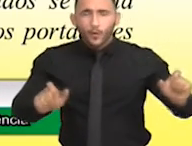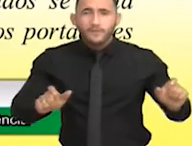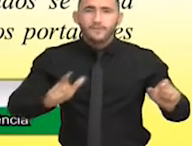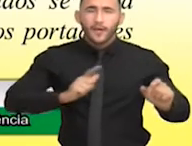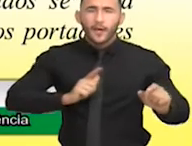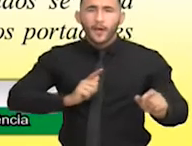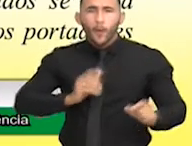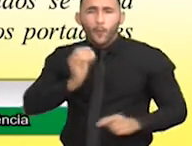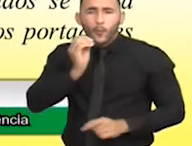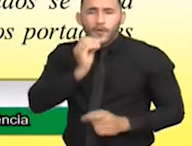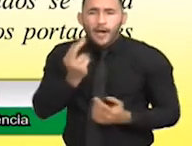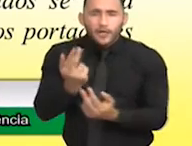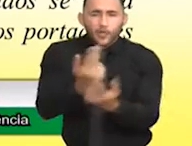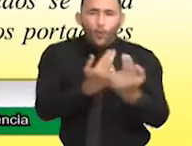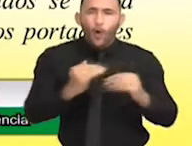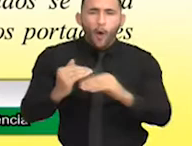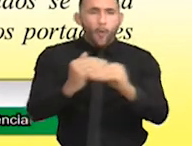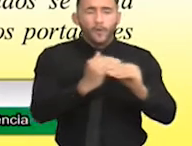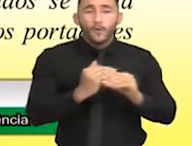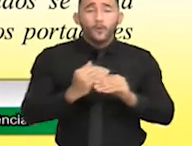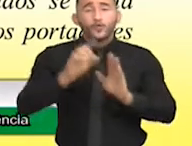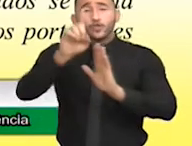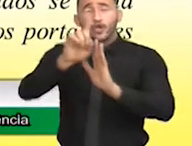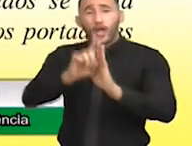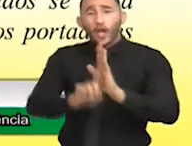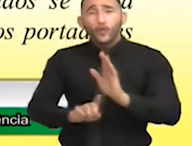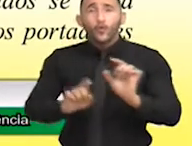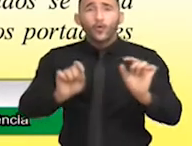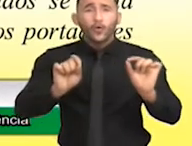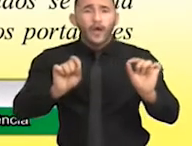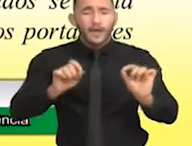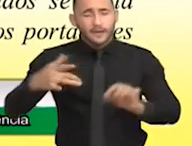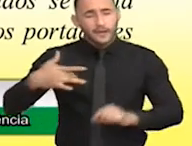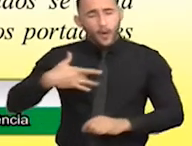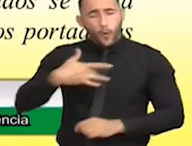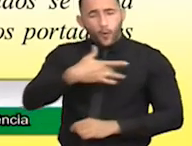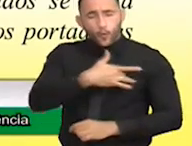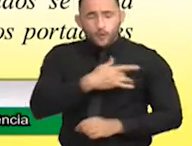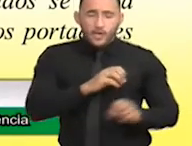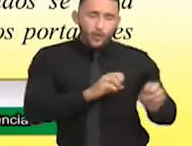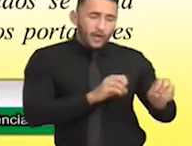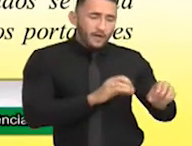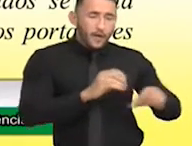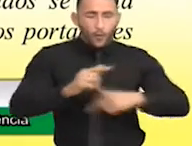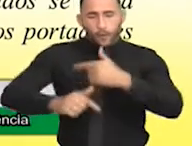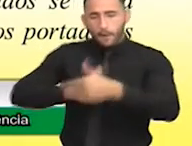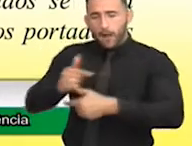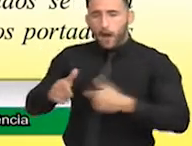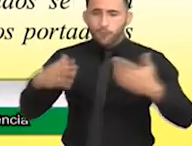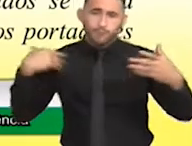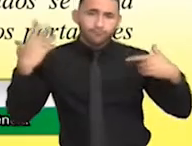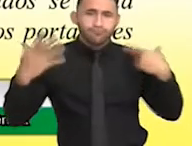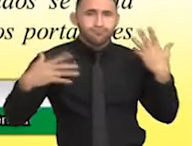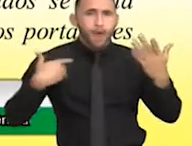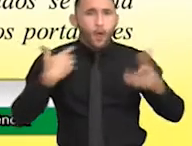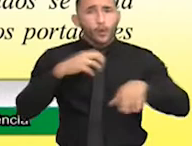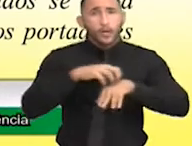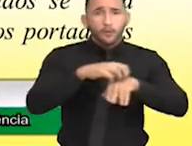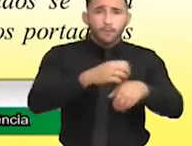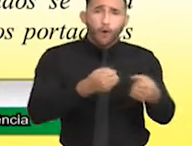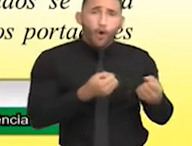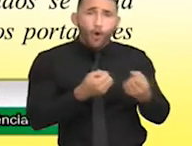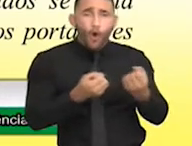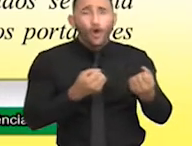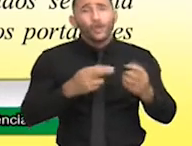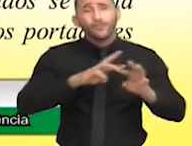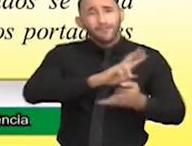devendo este direito estar associado ao direito à saúde, à educação, ao trabalho e ao lazer, ao transporte, à